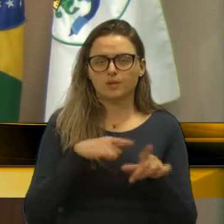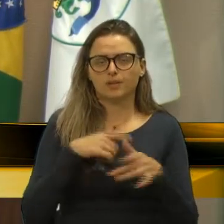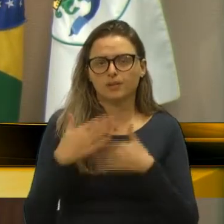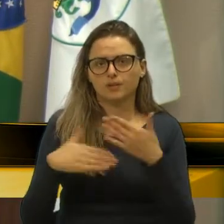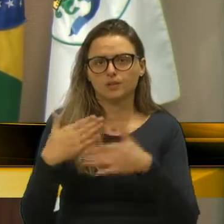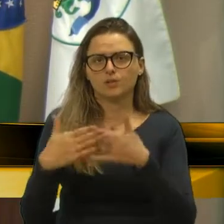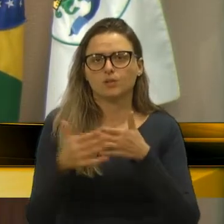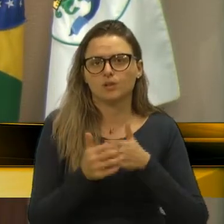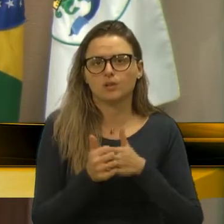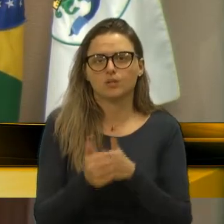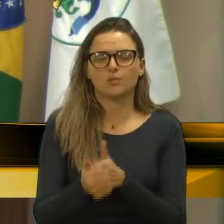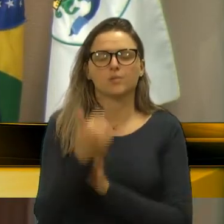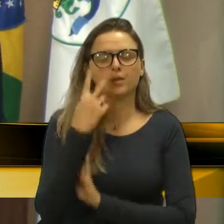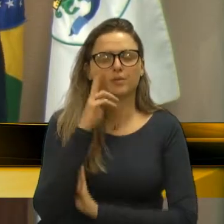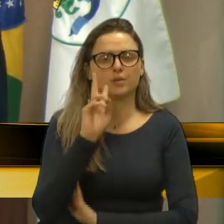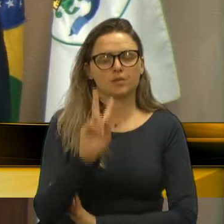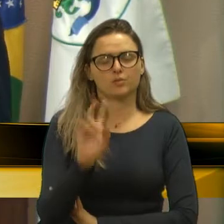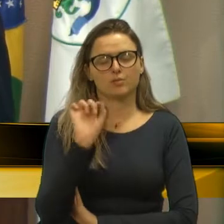acompanhar de perto,